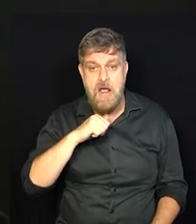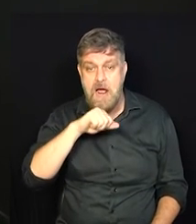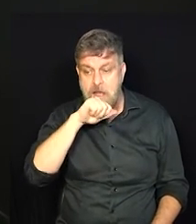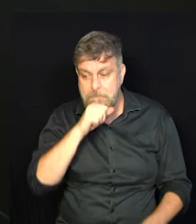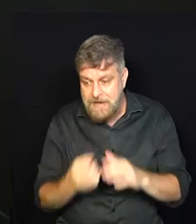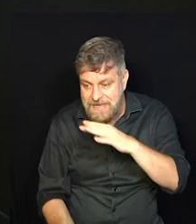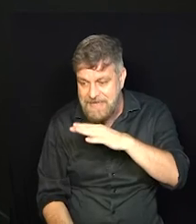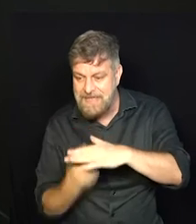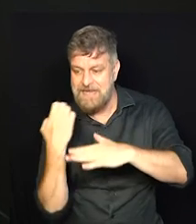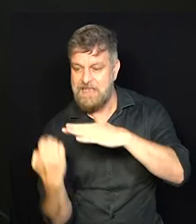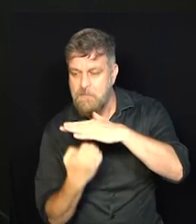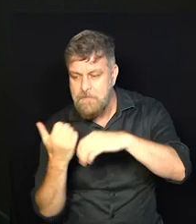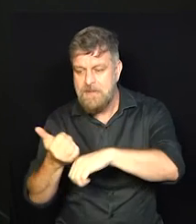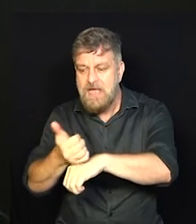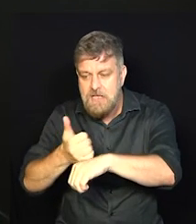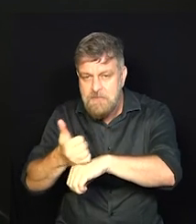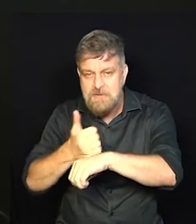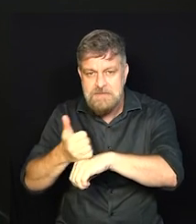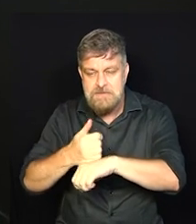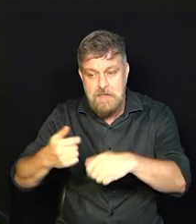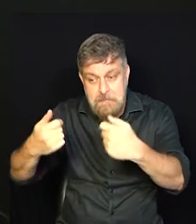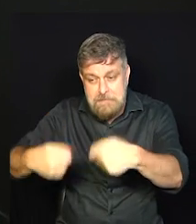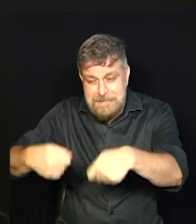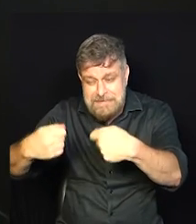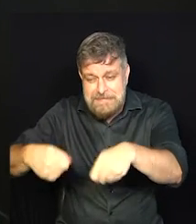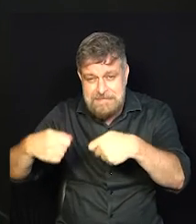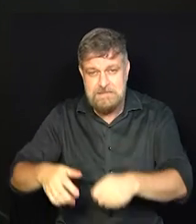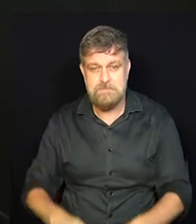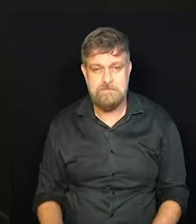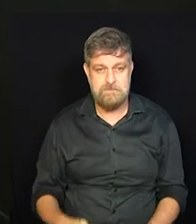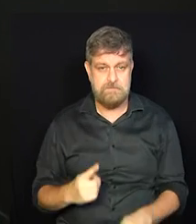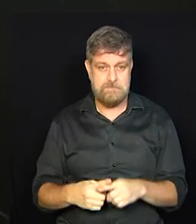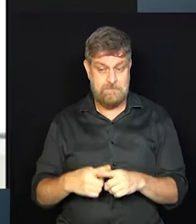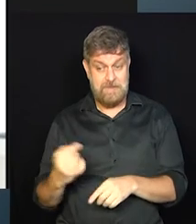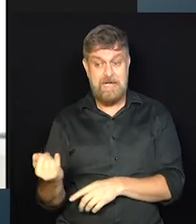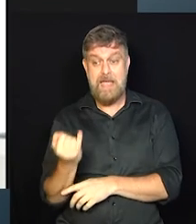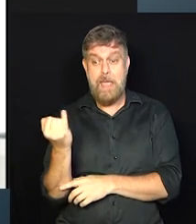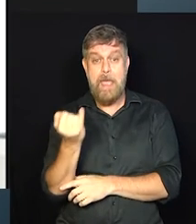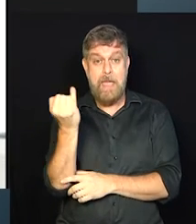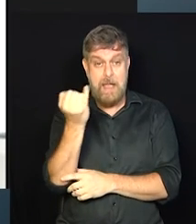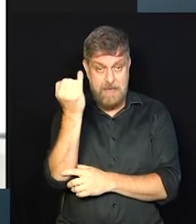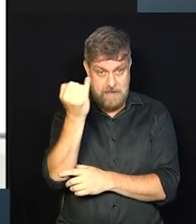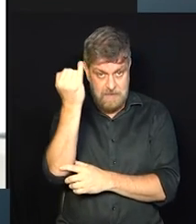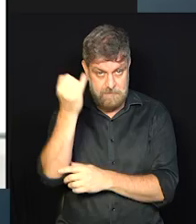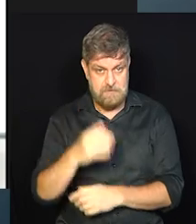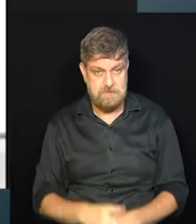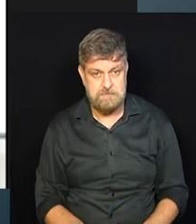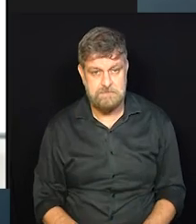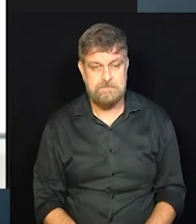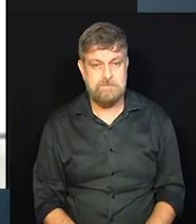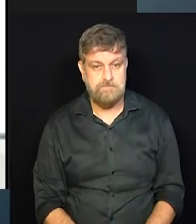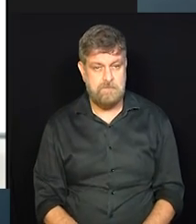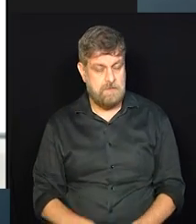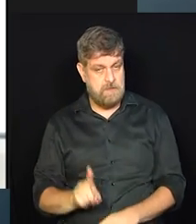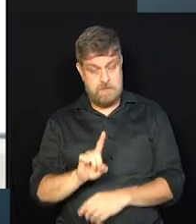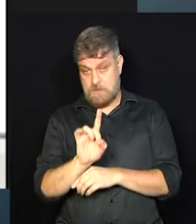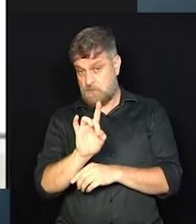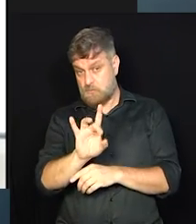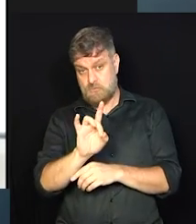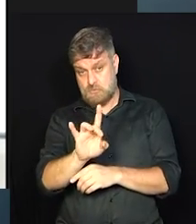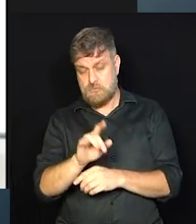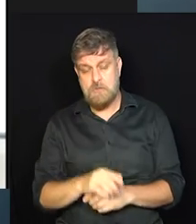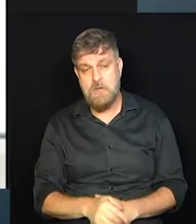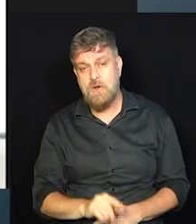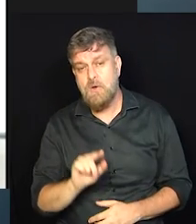por necessidade como algo extremamente importante a ser cuidado não só